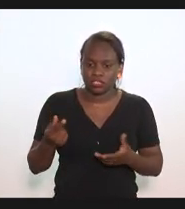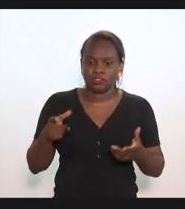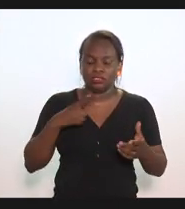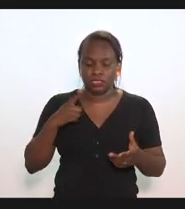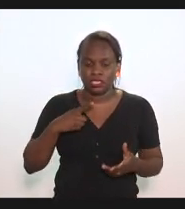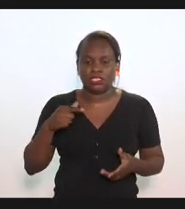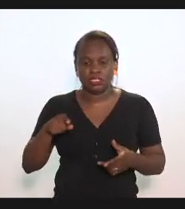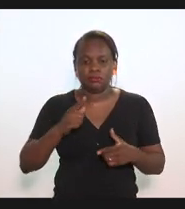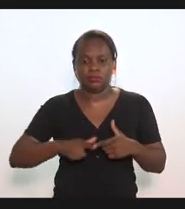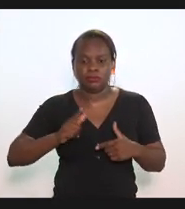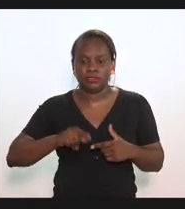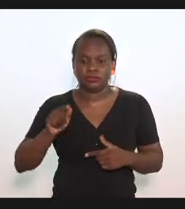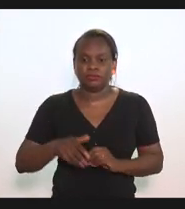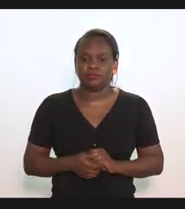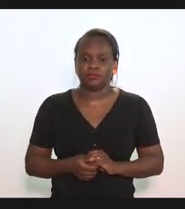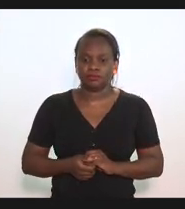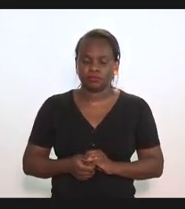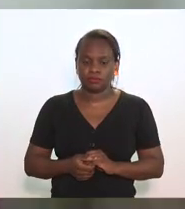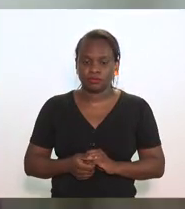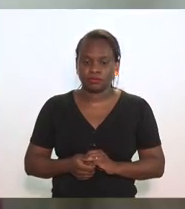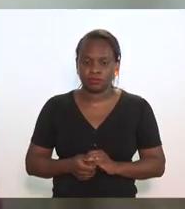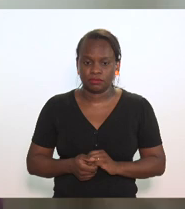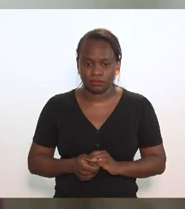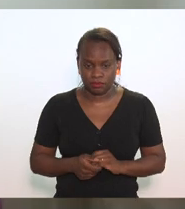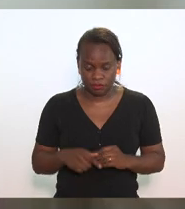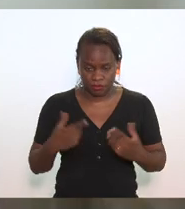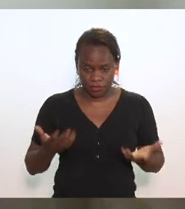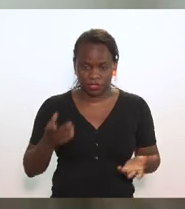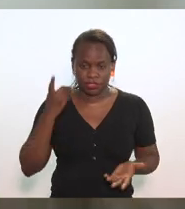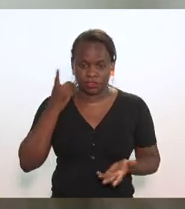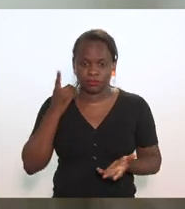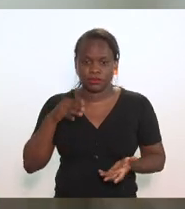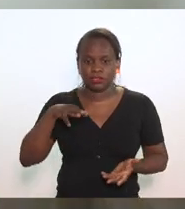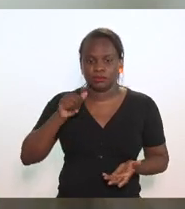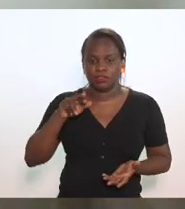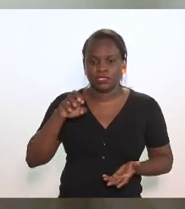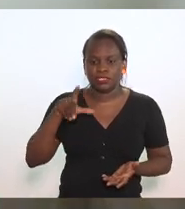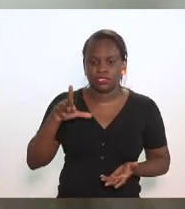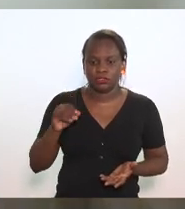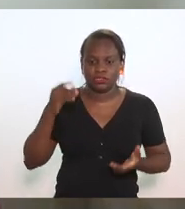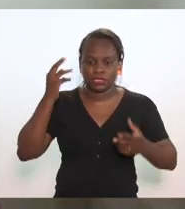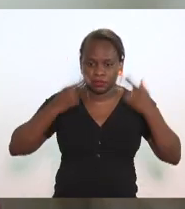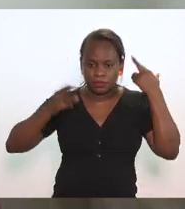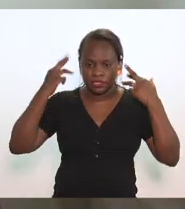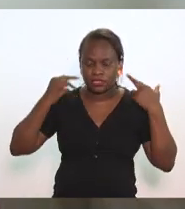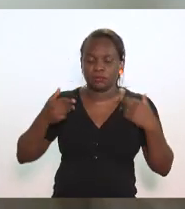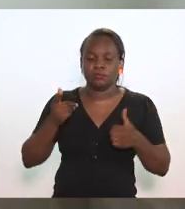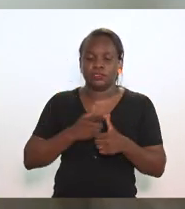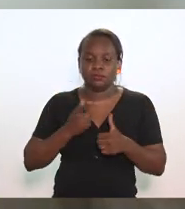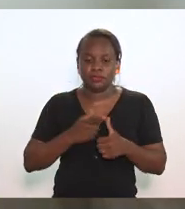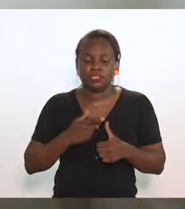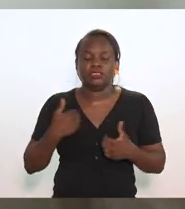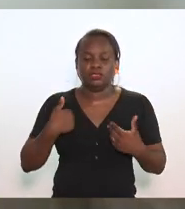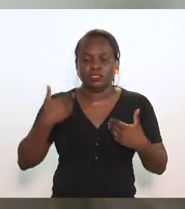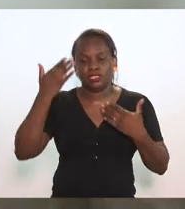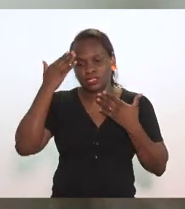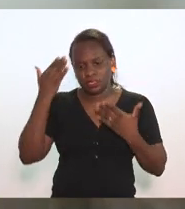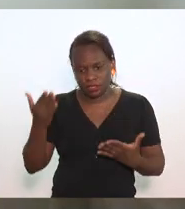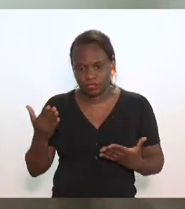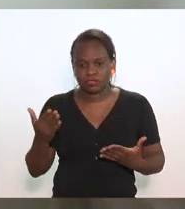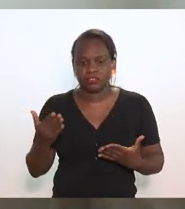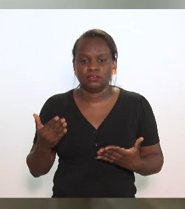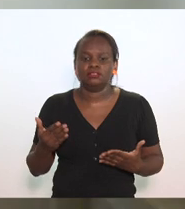nessa questão o deputado Marcelo Cabelereiro primeiro eu agradeço